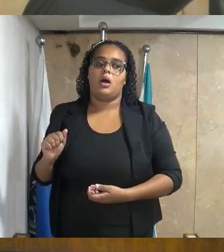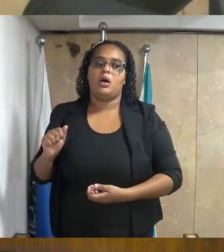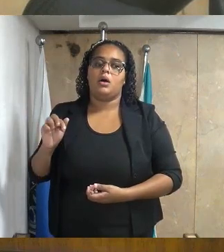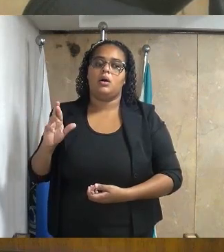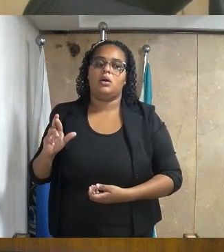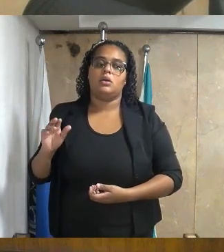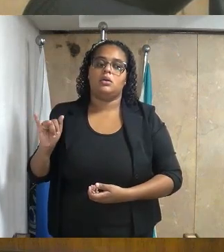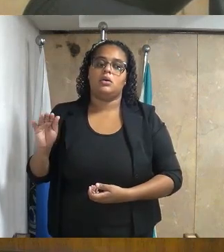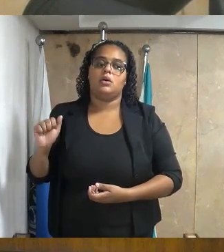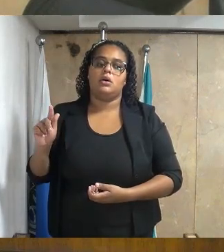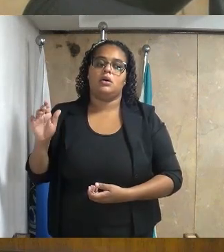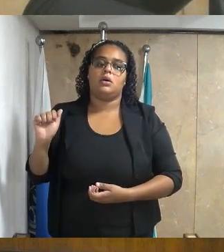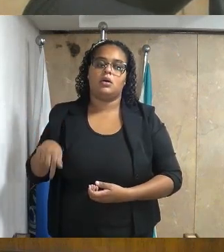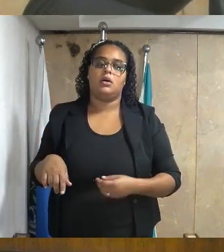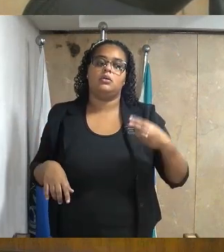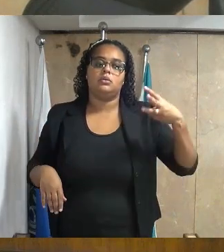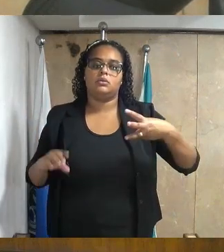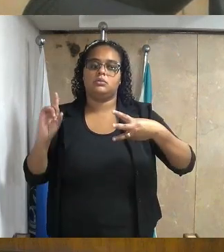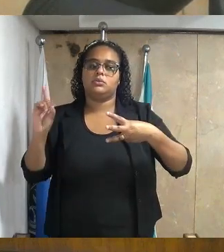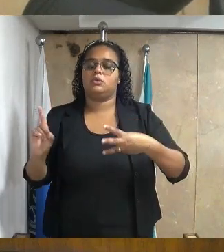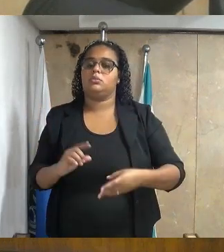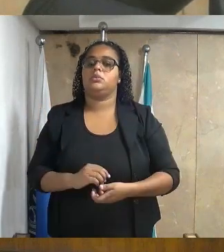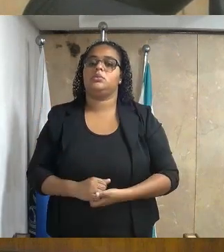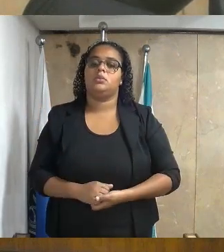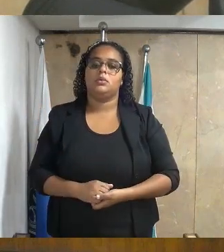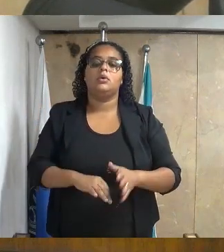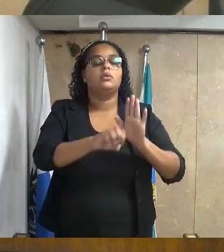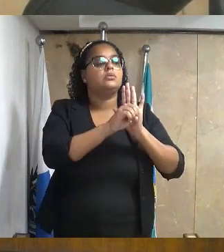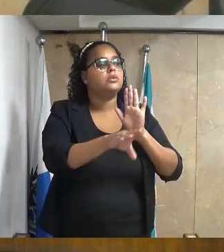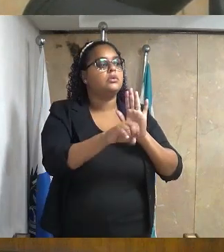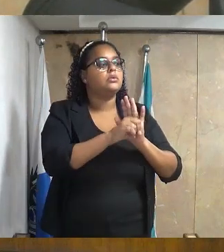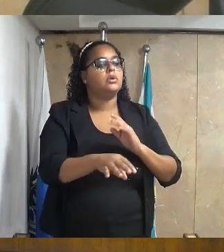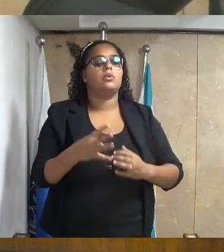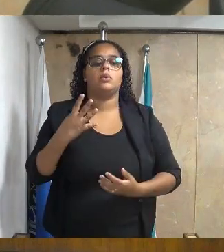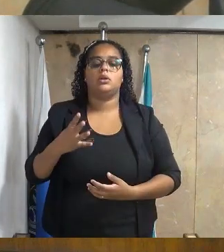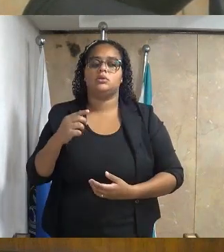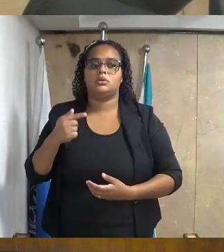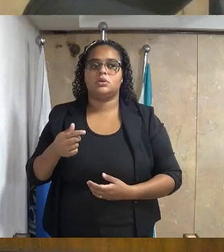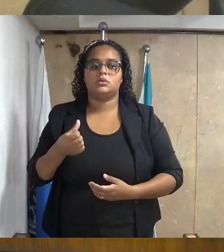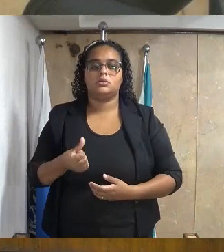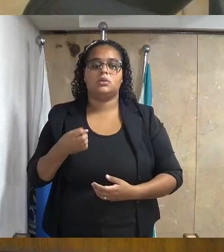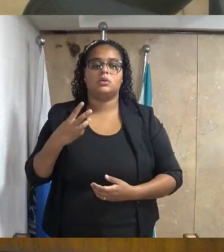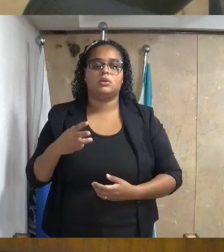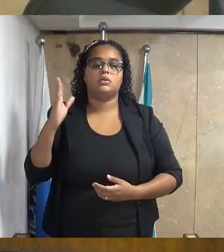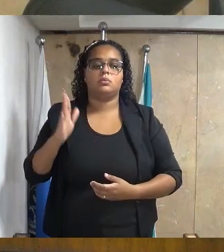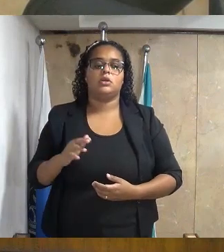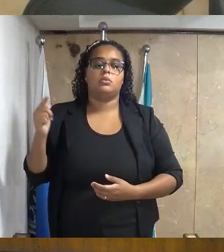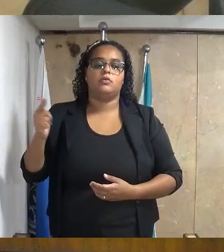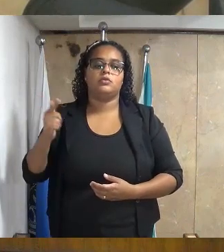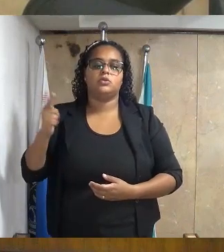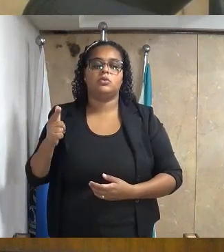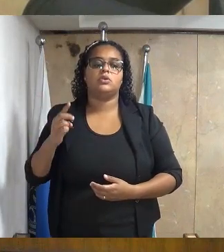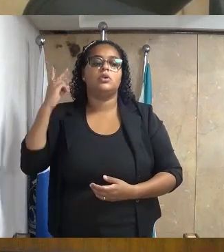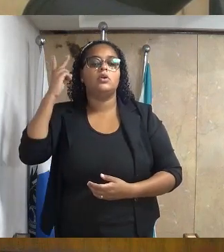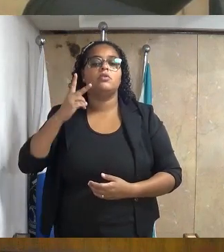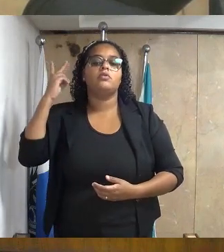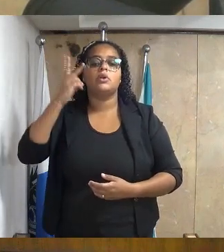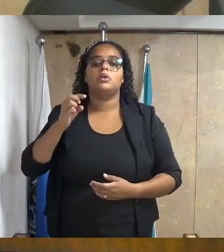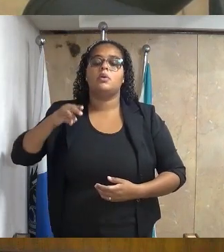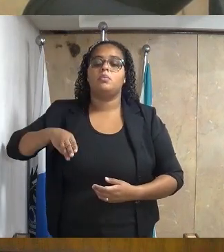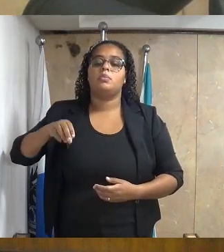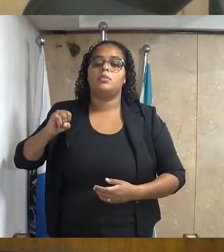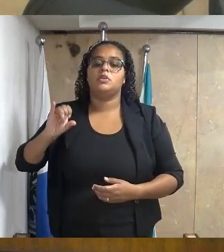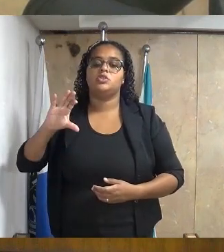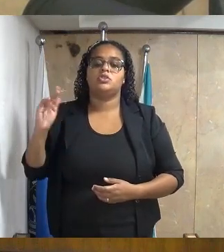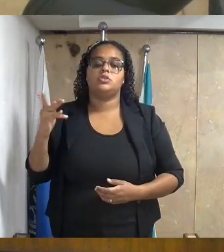Jardim Anhangá, terceiro distrito deste município. Indicação número 47, 63, barra 2022, do excelentíssimo vereador Michael